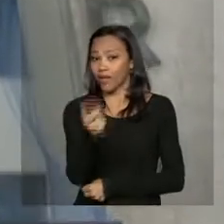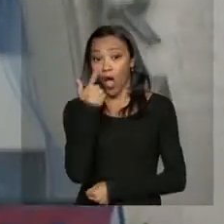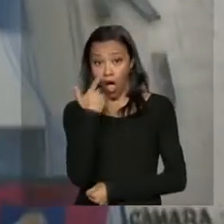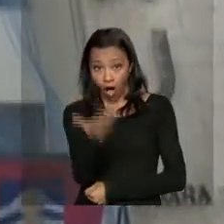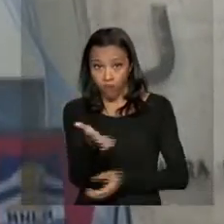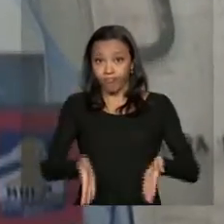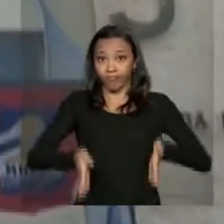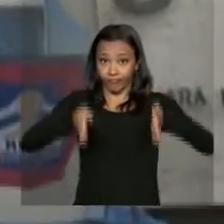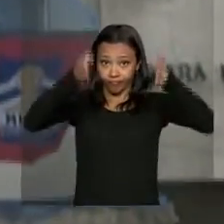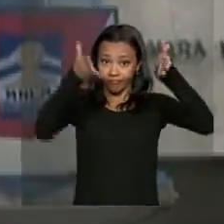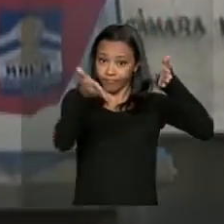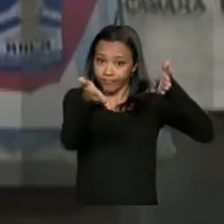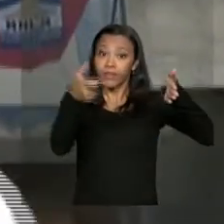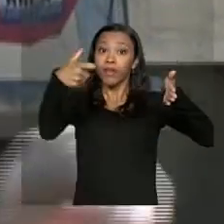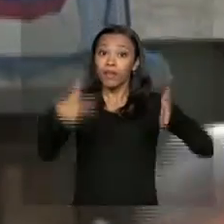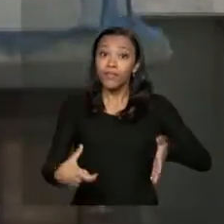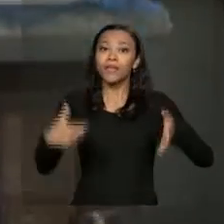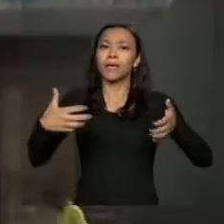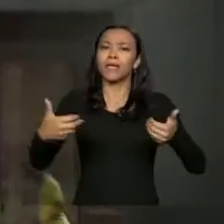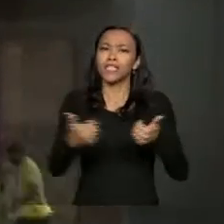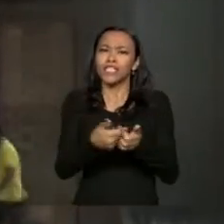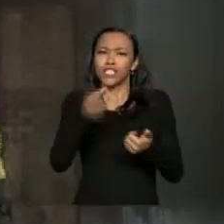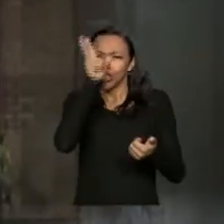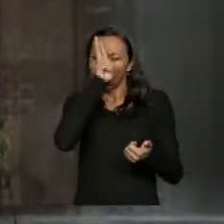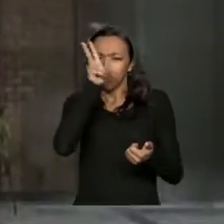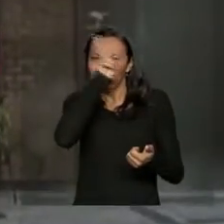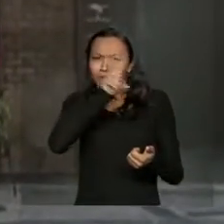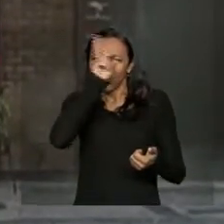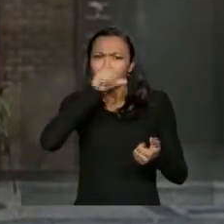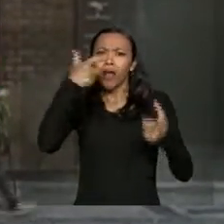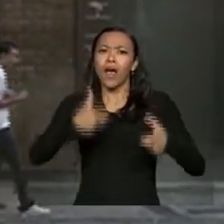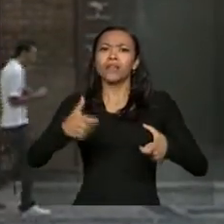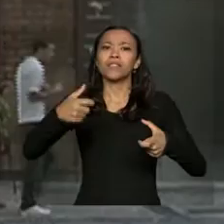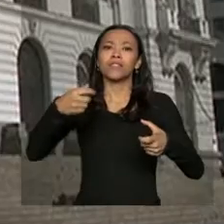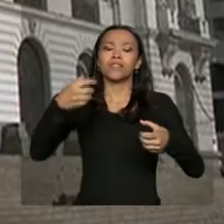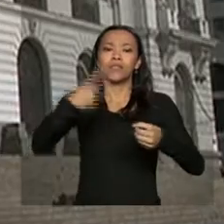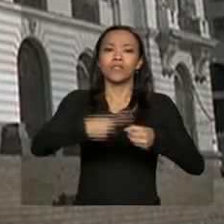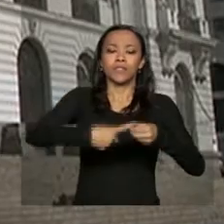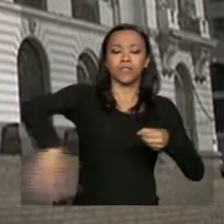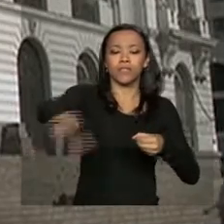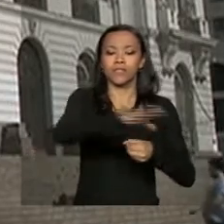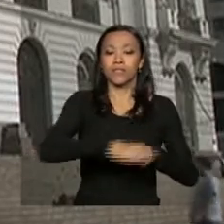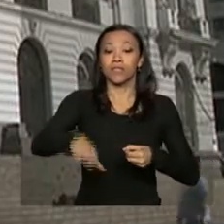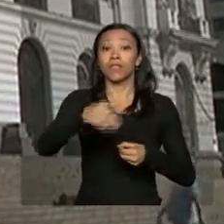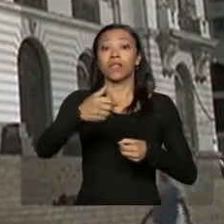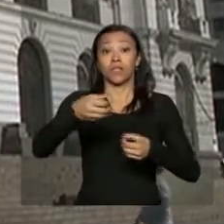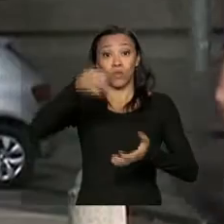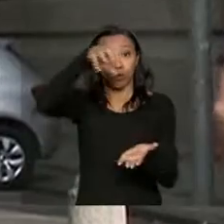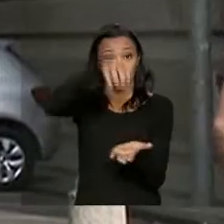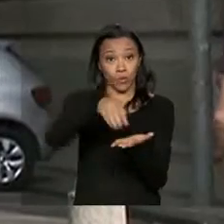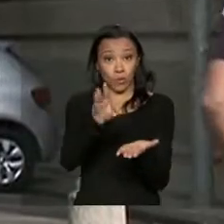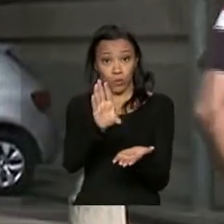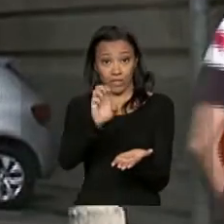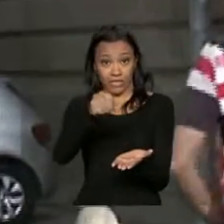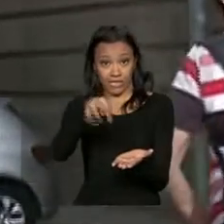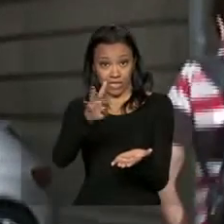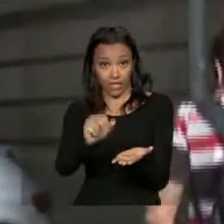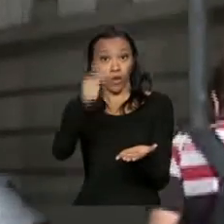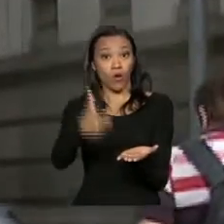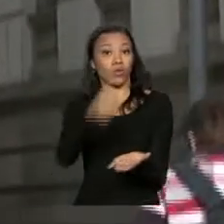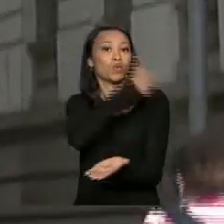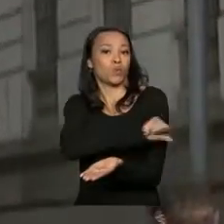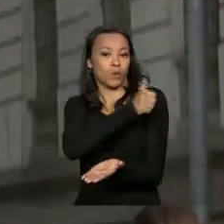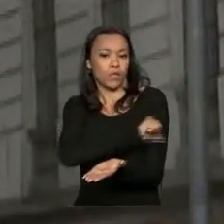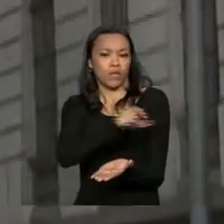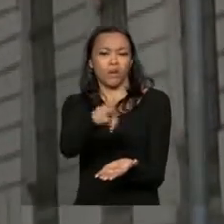Manuel Congo, que fica em meio a prédios históricos no coração da Cinelândia, centro do Rio de Janeiro. São dez andares